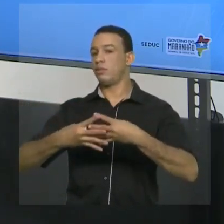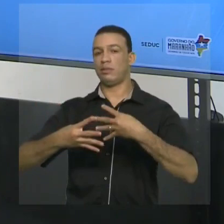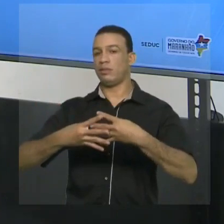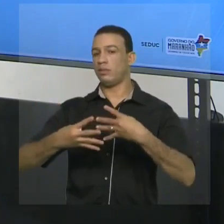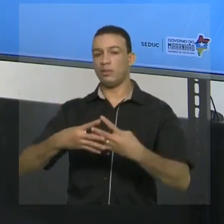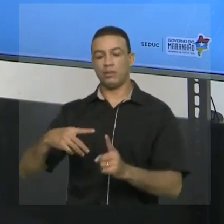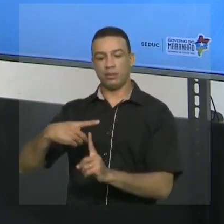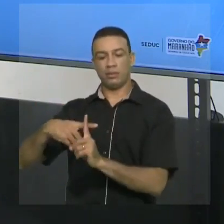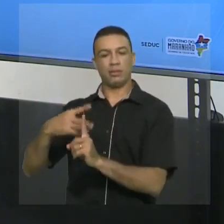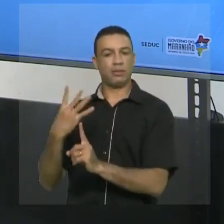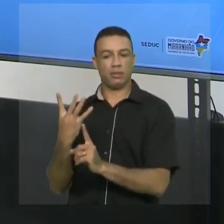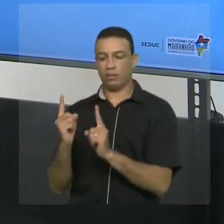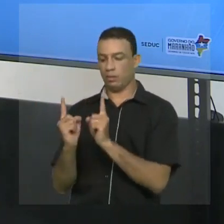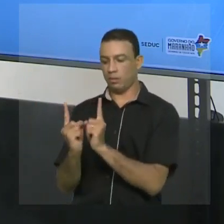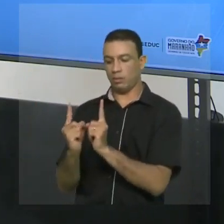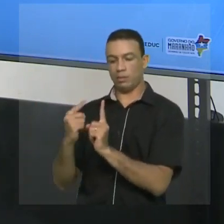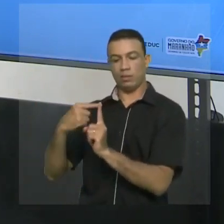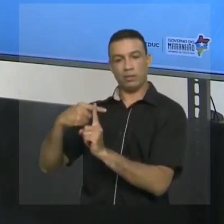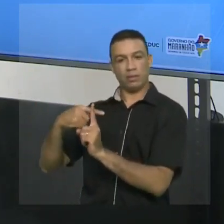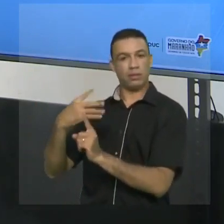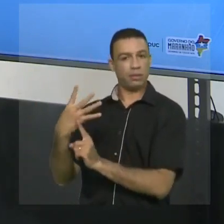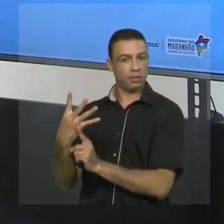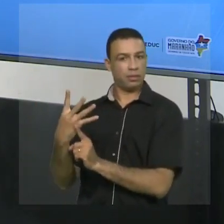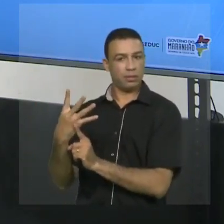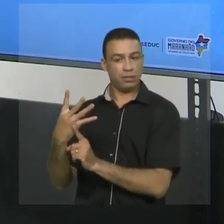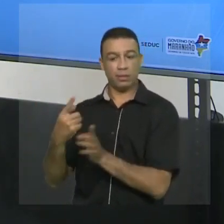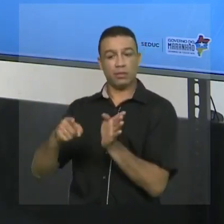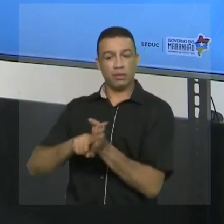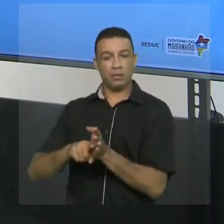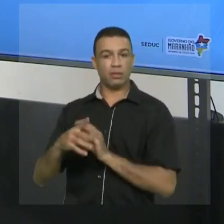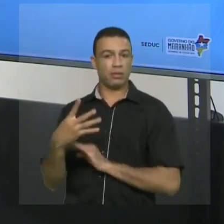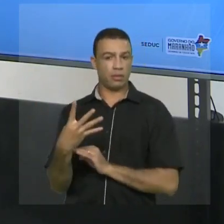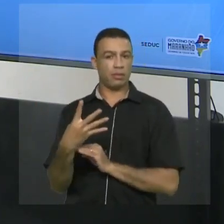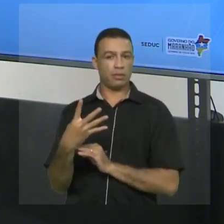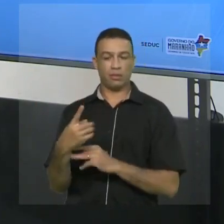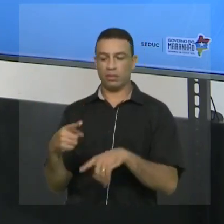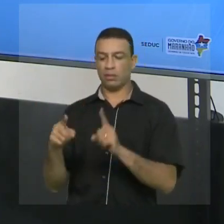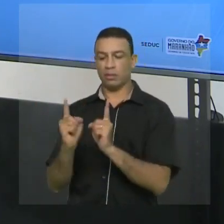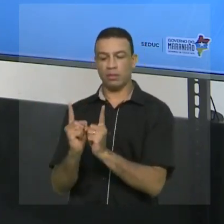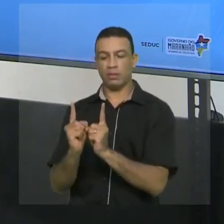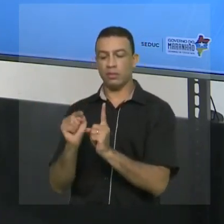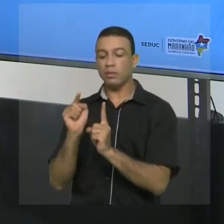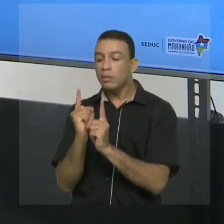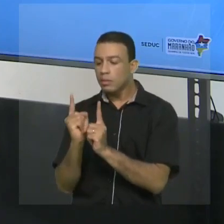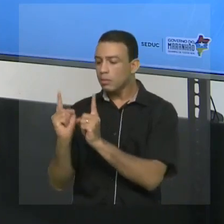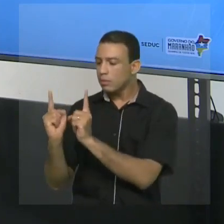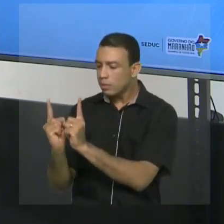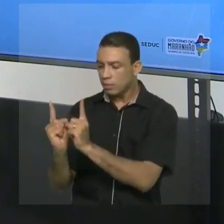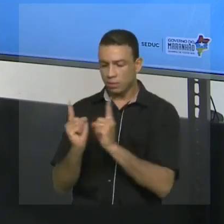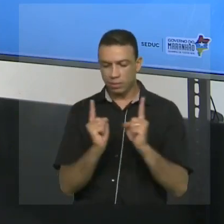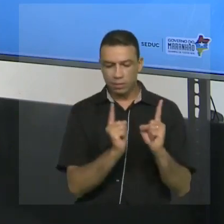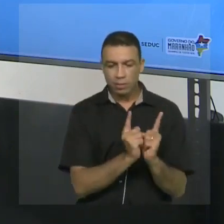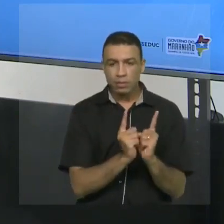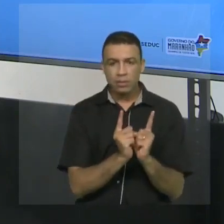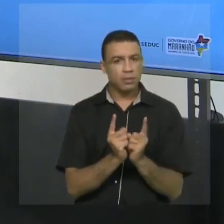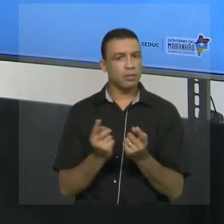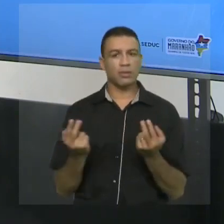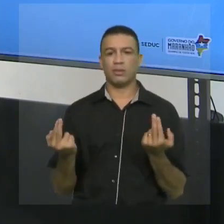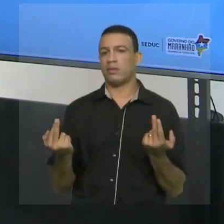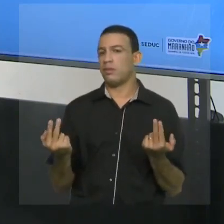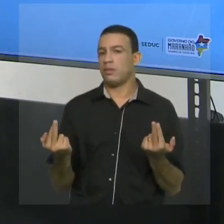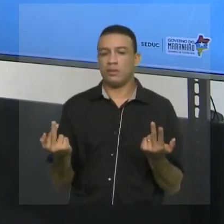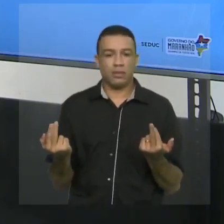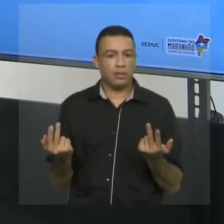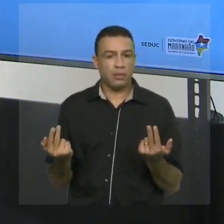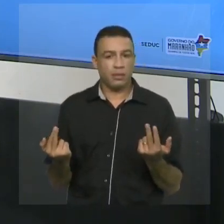é quatro também. Mais quatro e menos quatro têm o mesmo módulo, o mesmo valor. Então, nesse